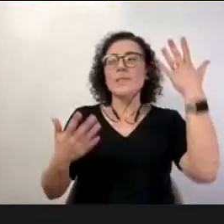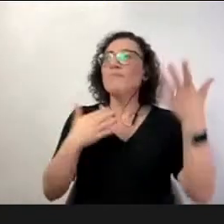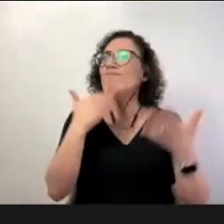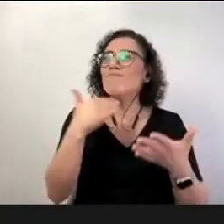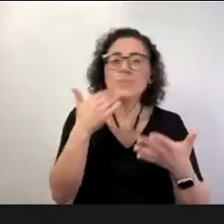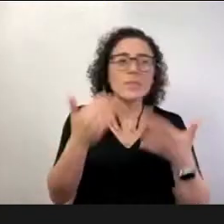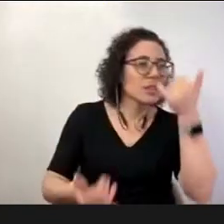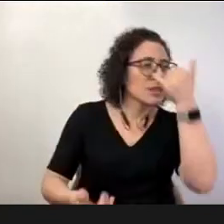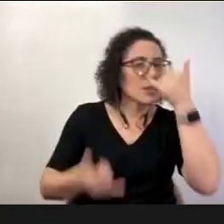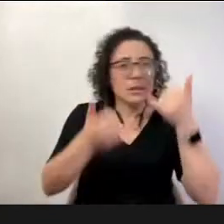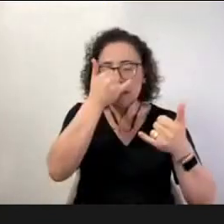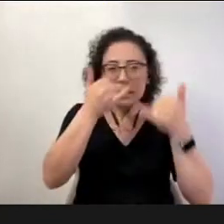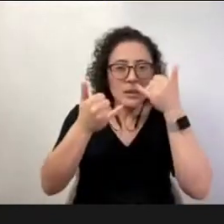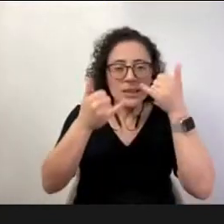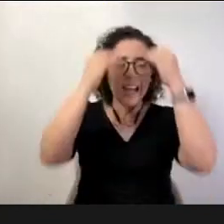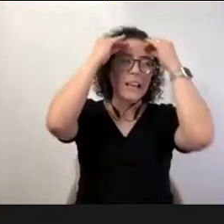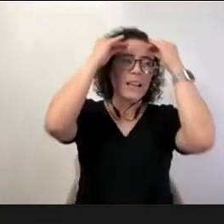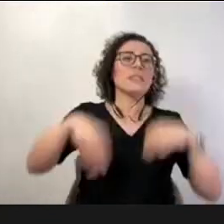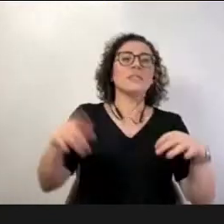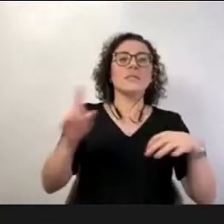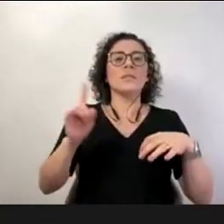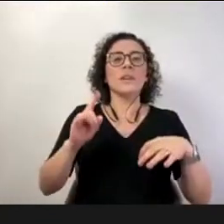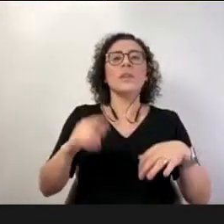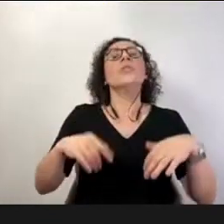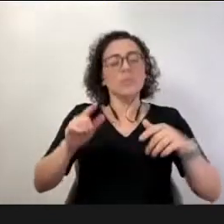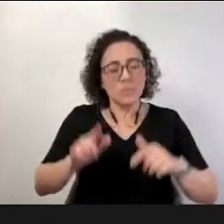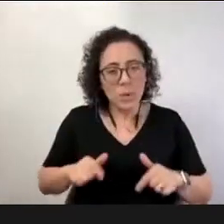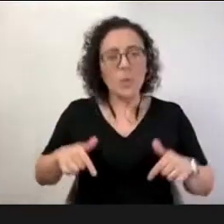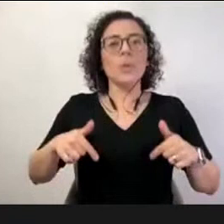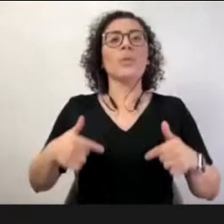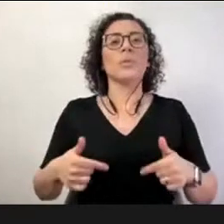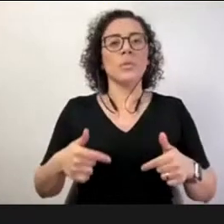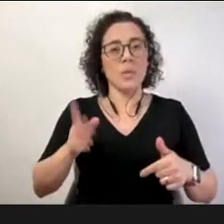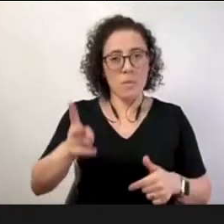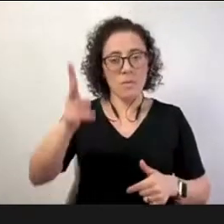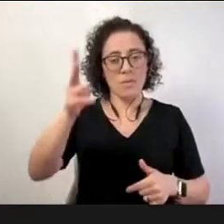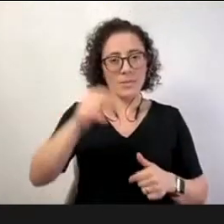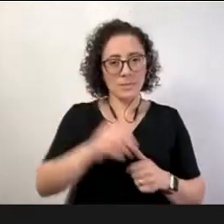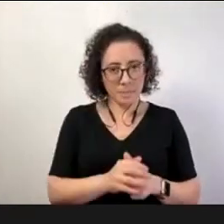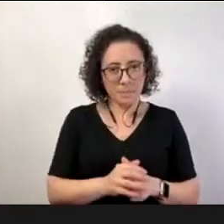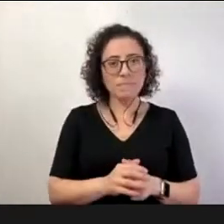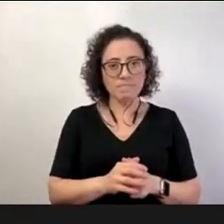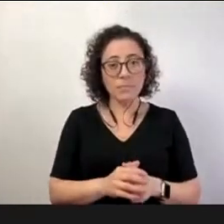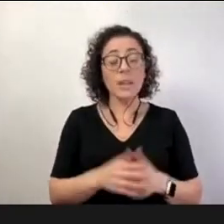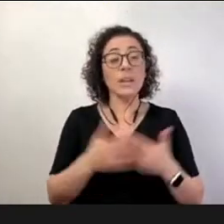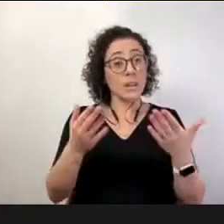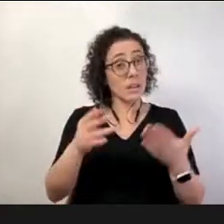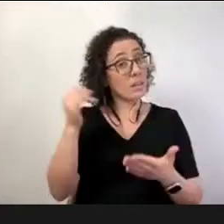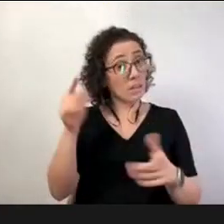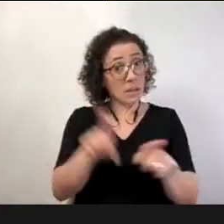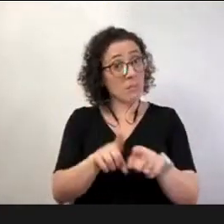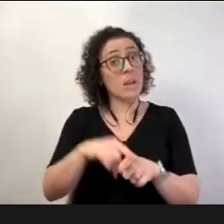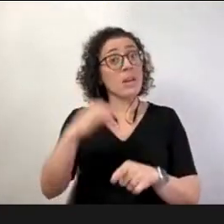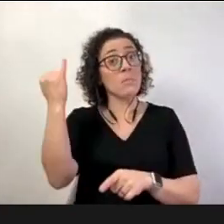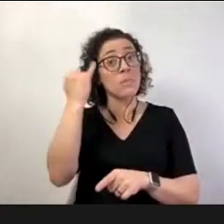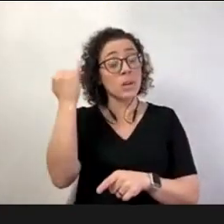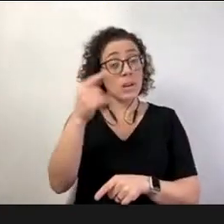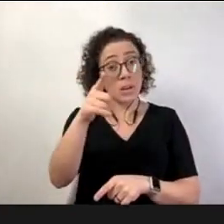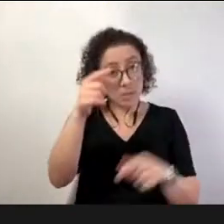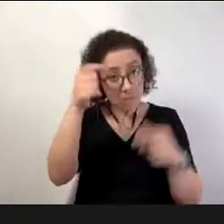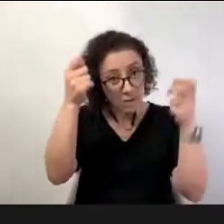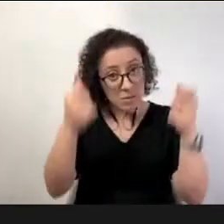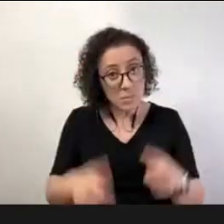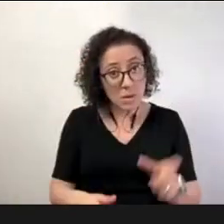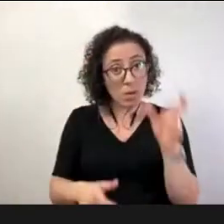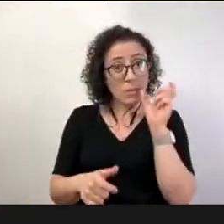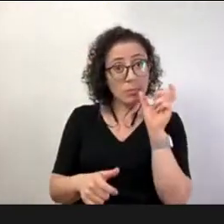senhor traz inclusive essa importância do isomorfismo dessas atividades de formação desse docente em